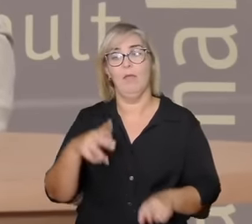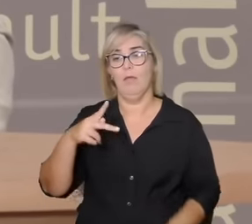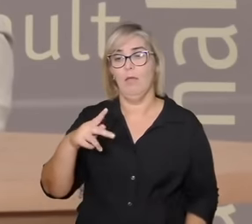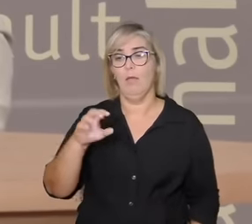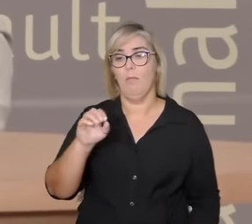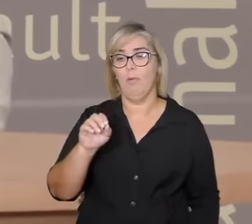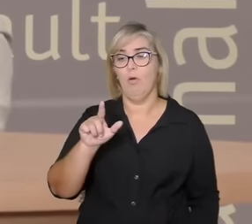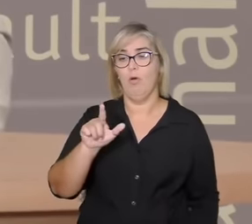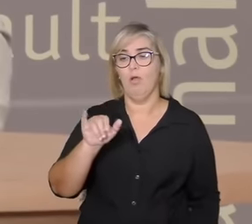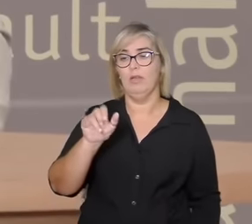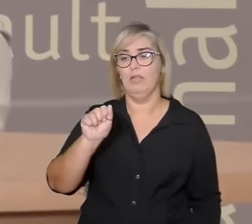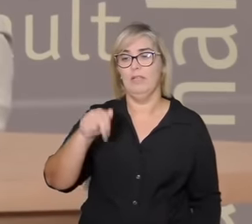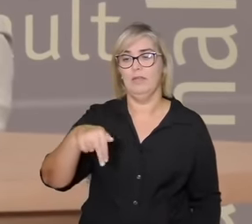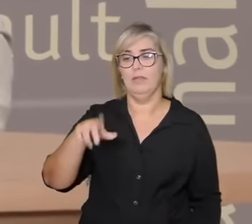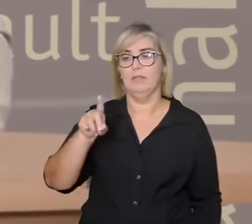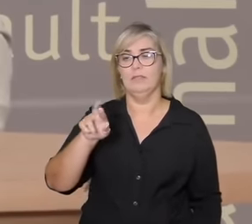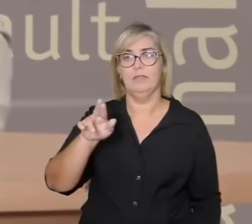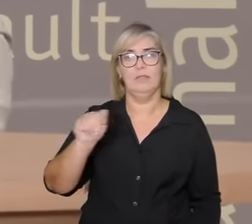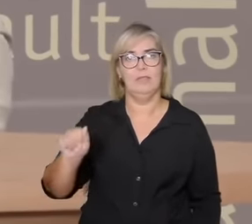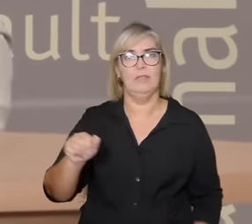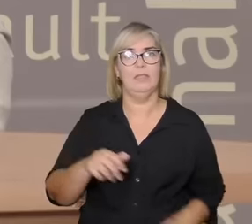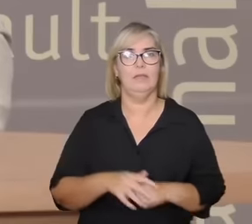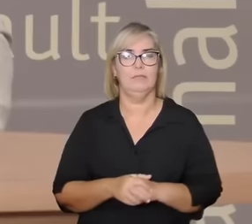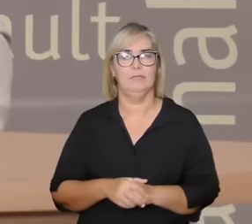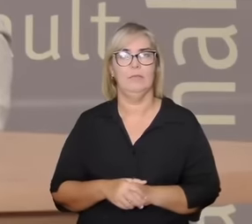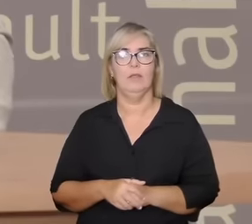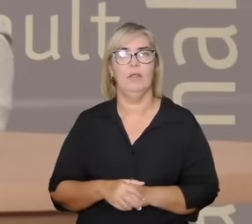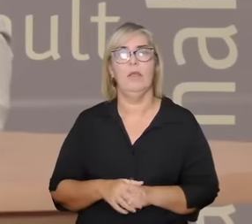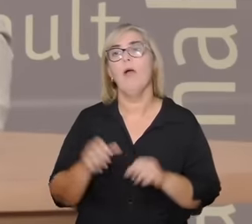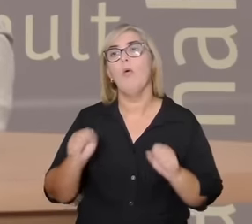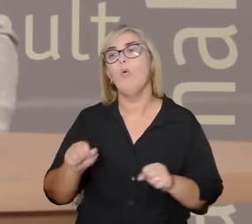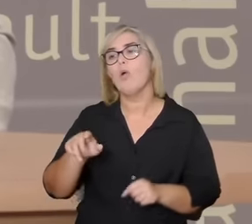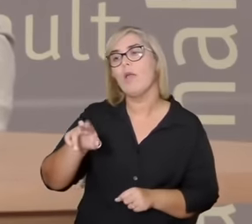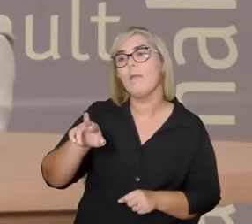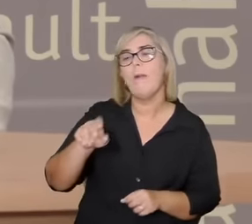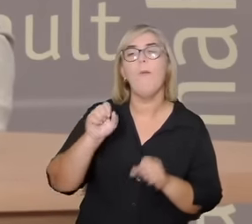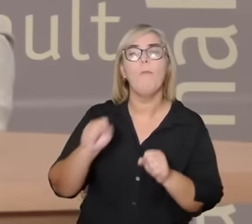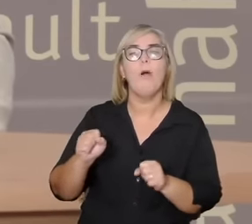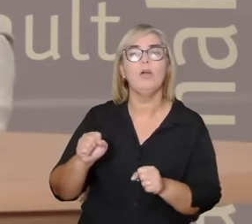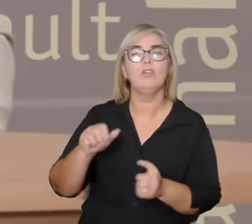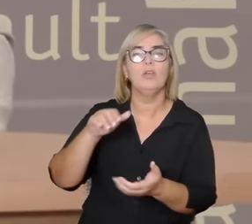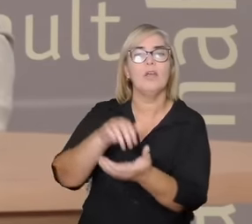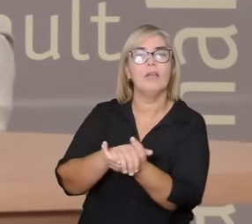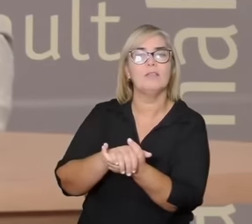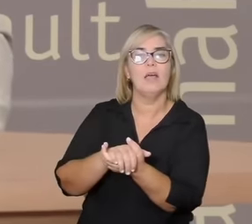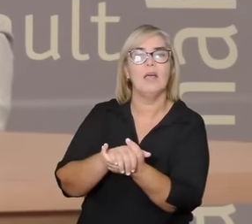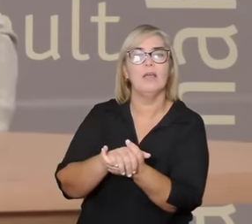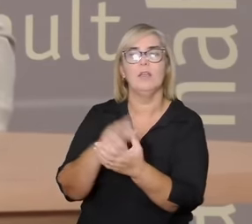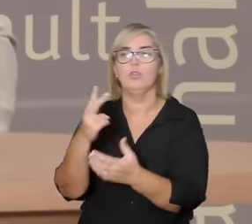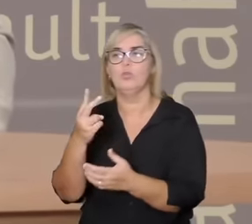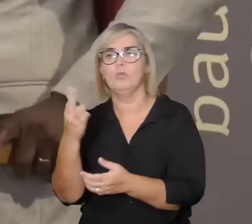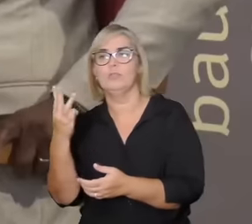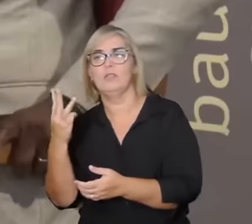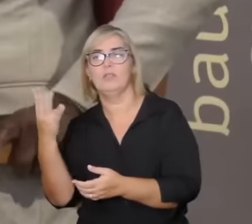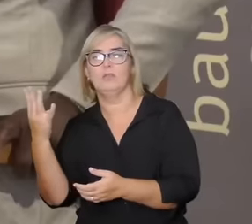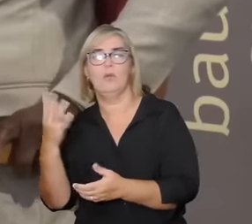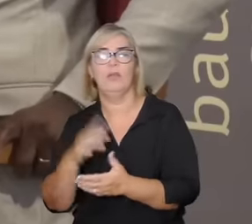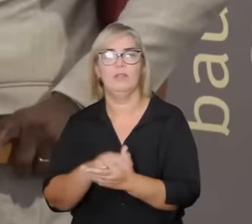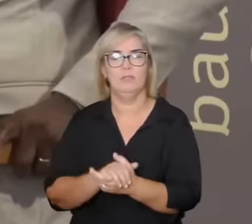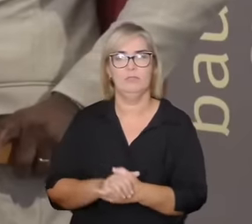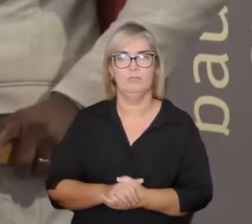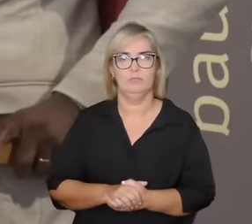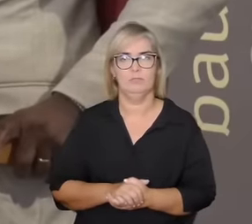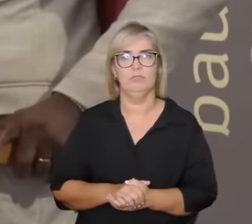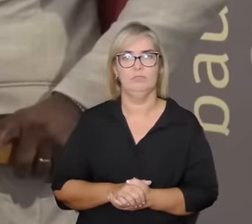dois irmãos o irmão o primo tem dois, três maridos tem uma esposa e um esposo para ninguém ficar sozinho então tem uma esposa e um